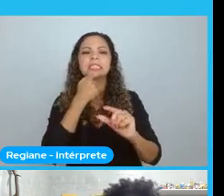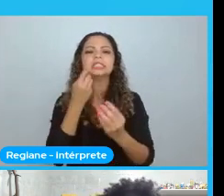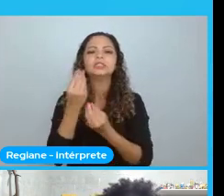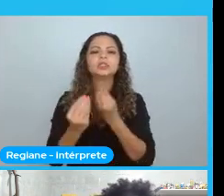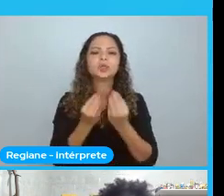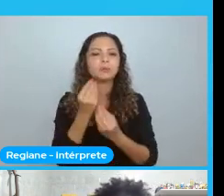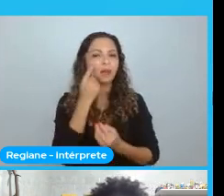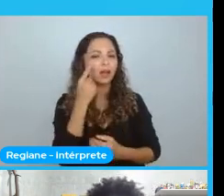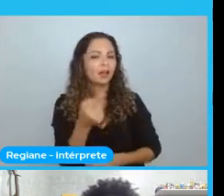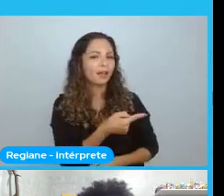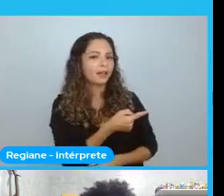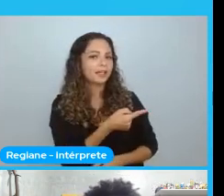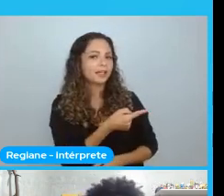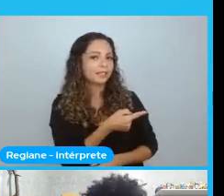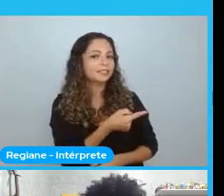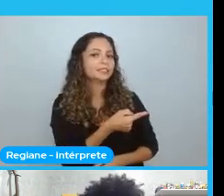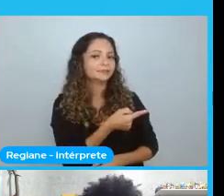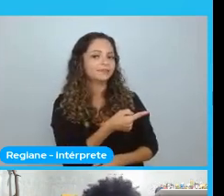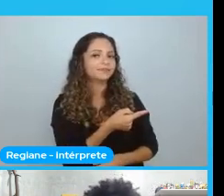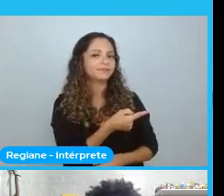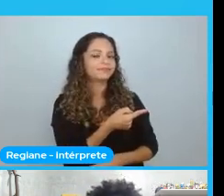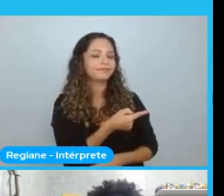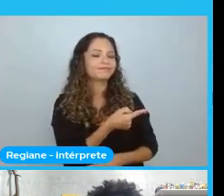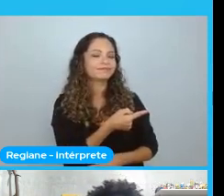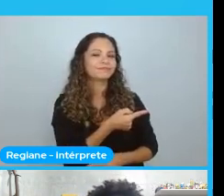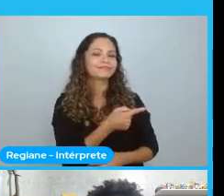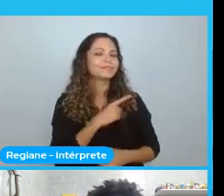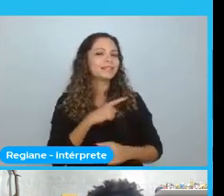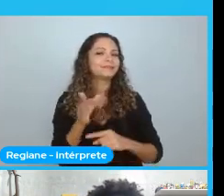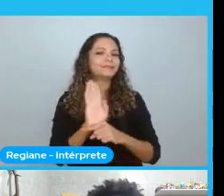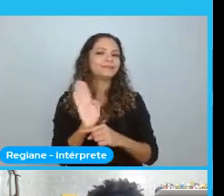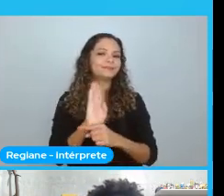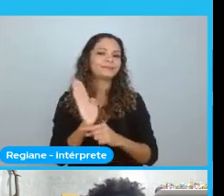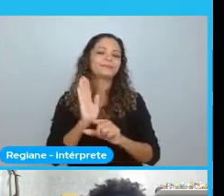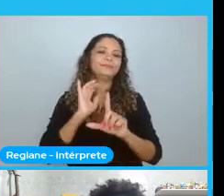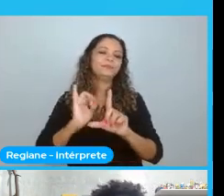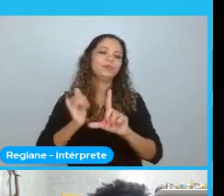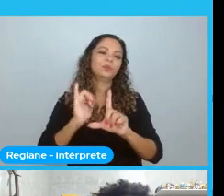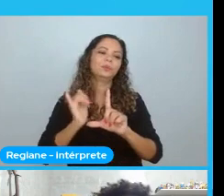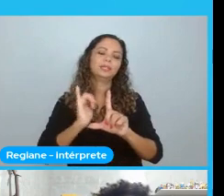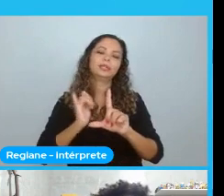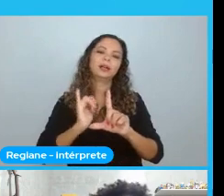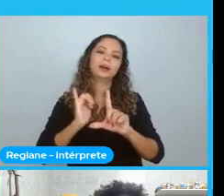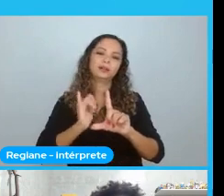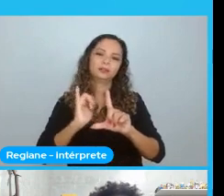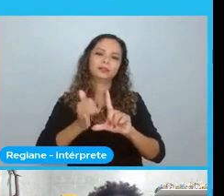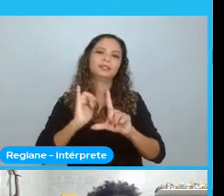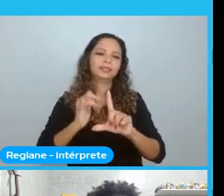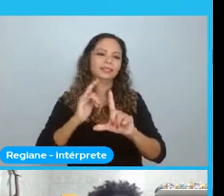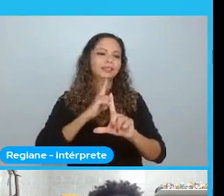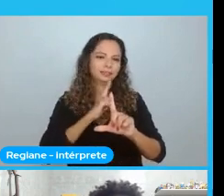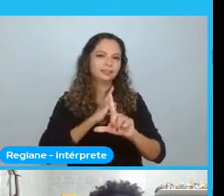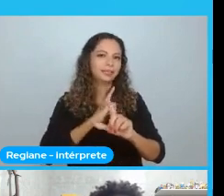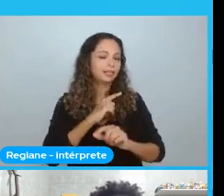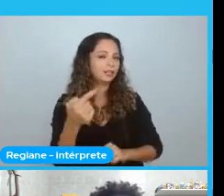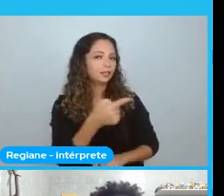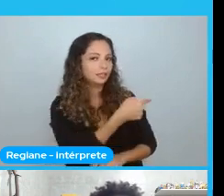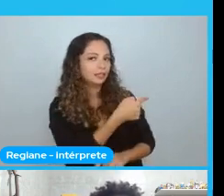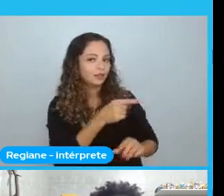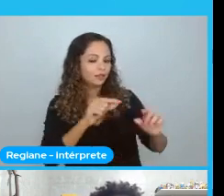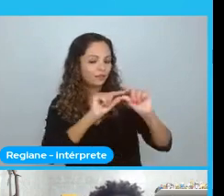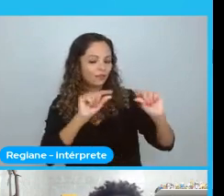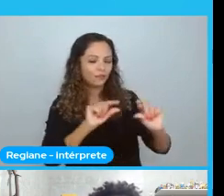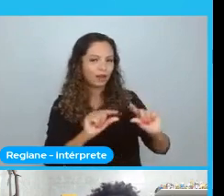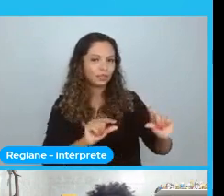assim. E aí. Esse doc é maravilhoso. E é. Tem essa frase no final. E eu queria encerrar essa palestra.